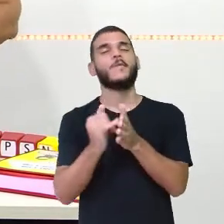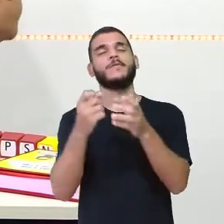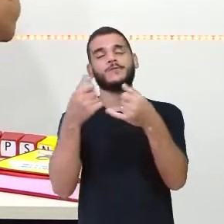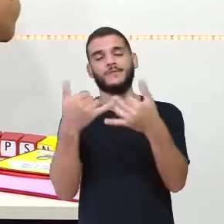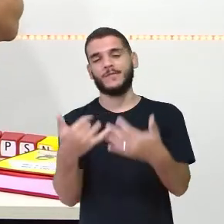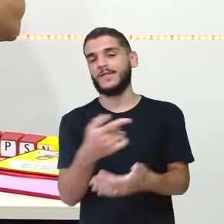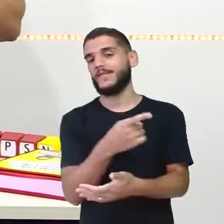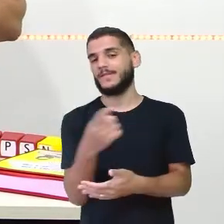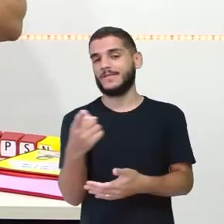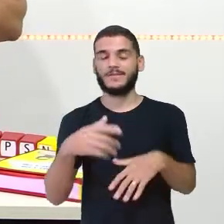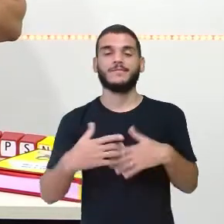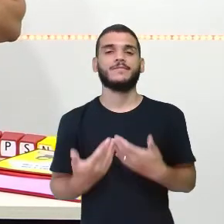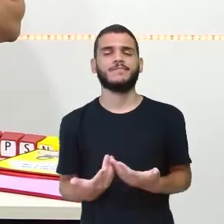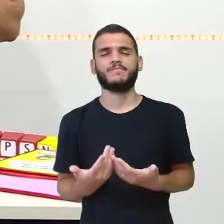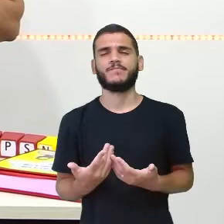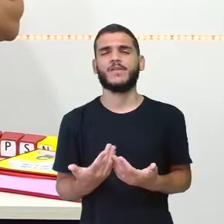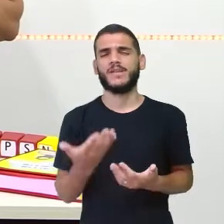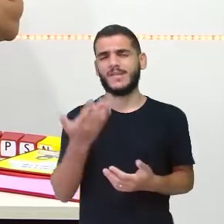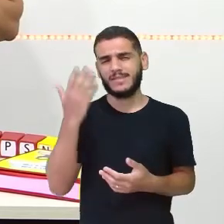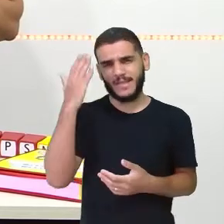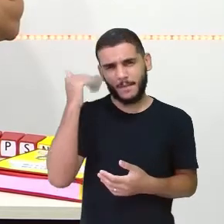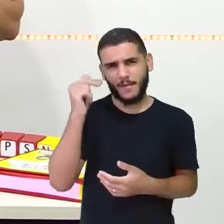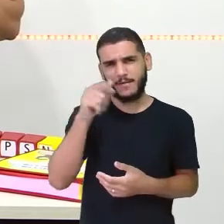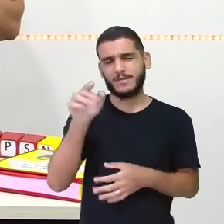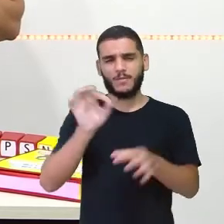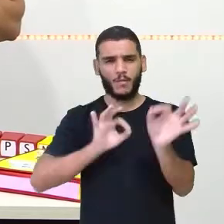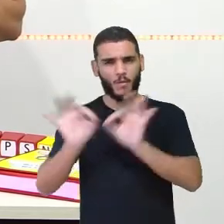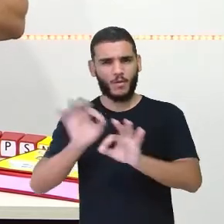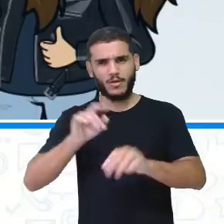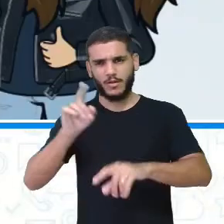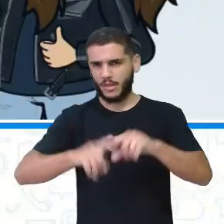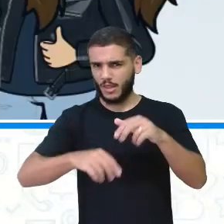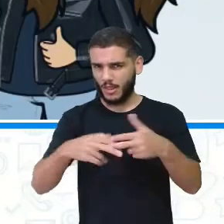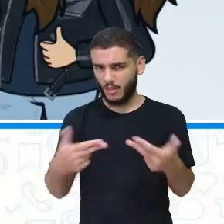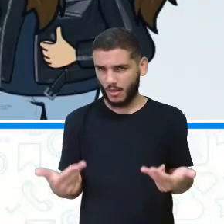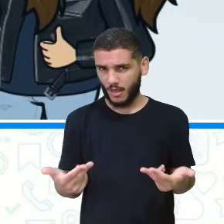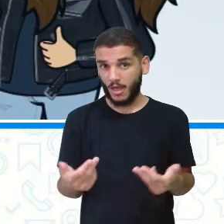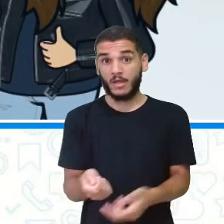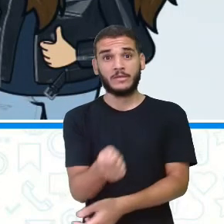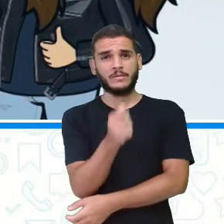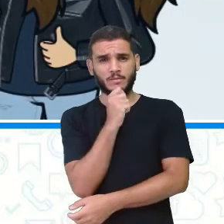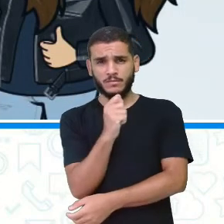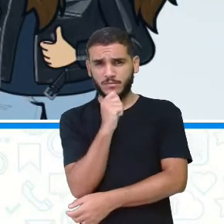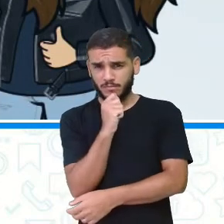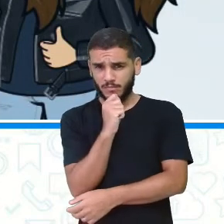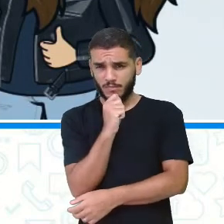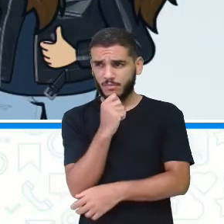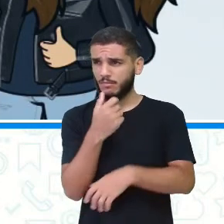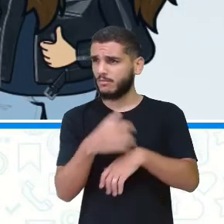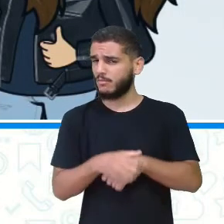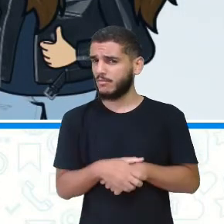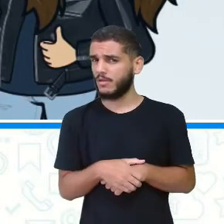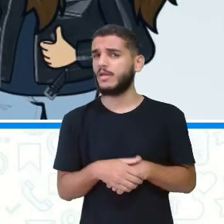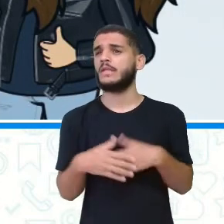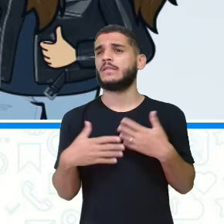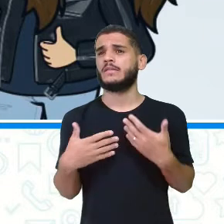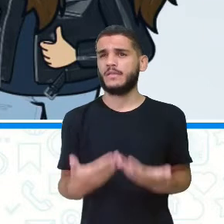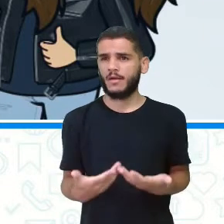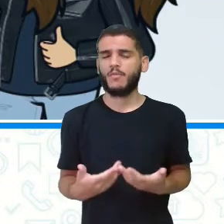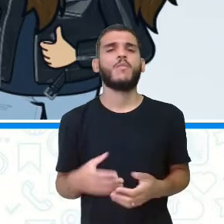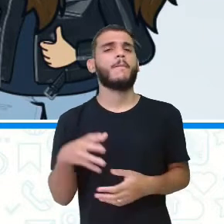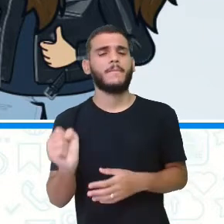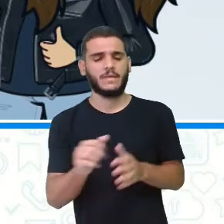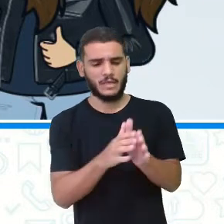saber, você já separou o seu material? Ainda não? Pega, corre,